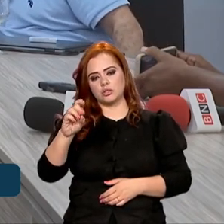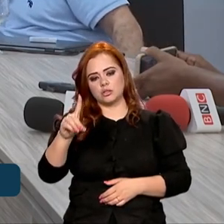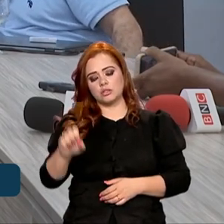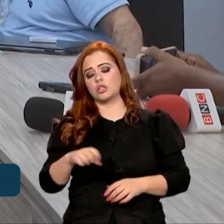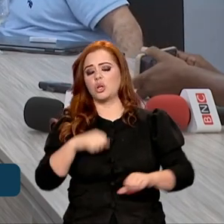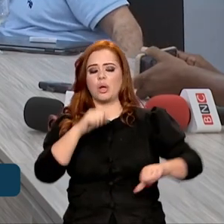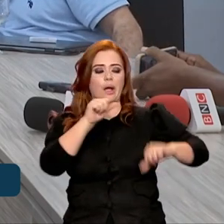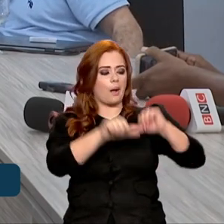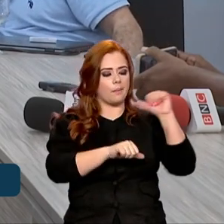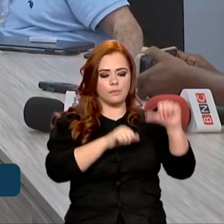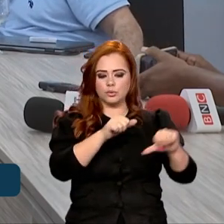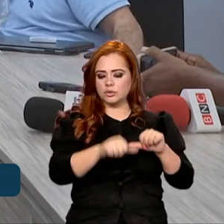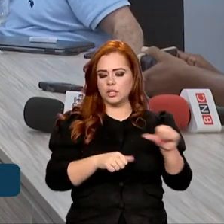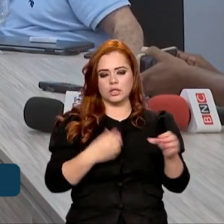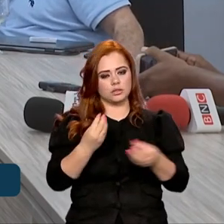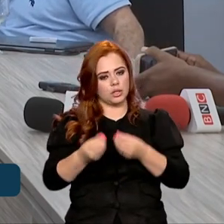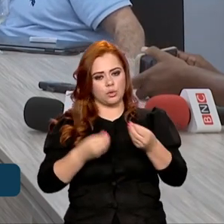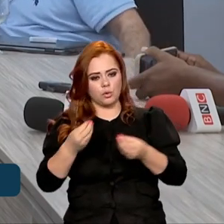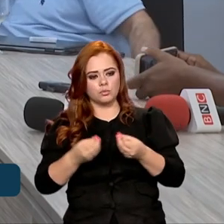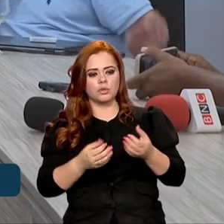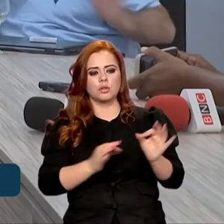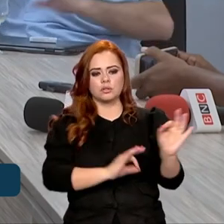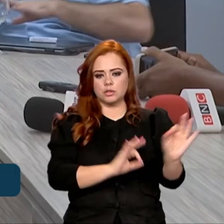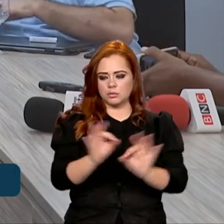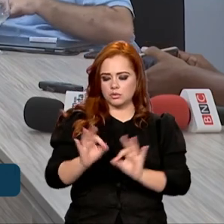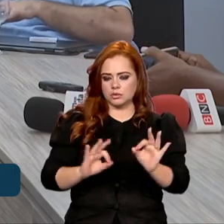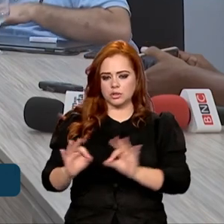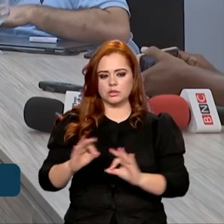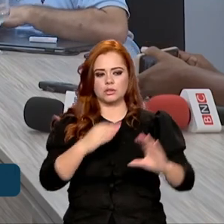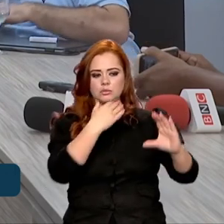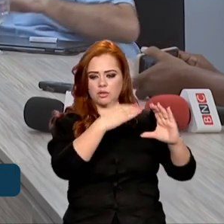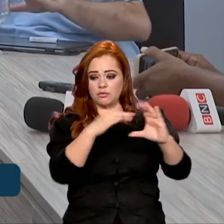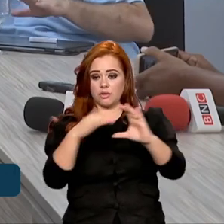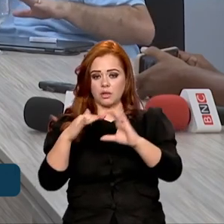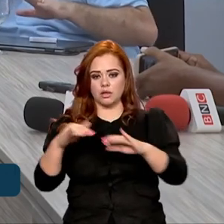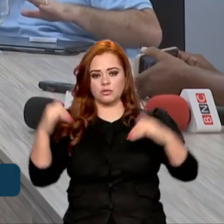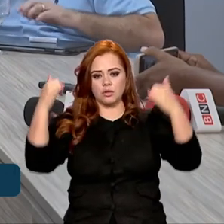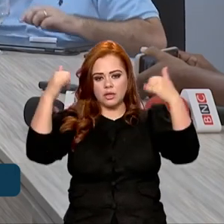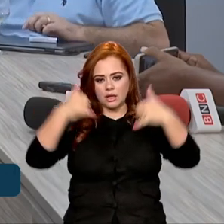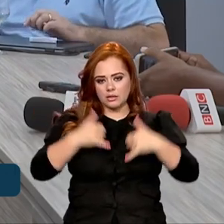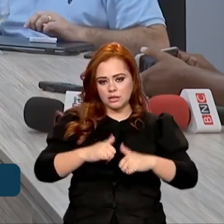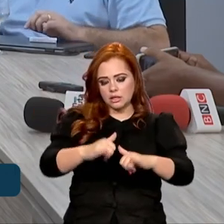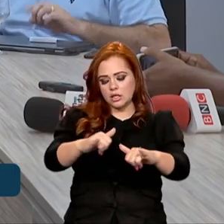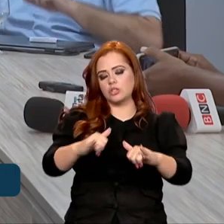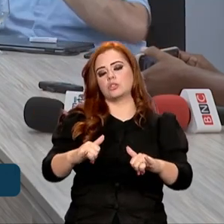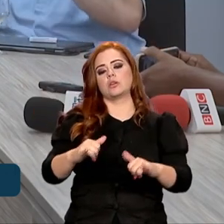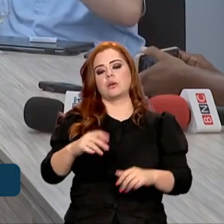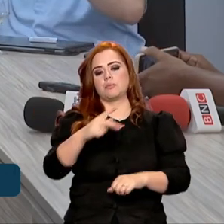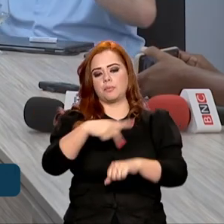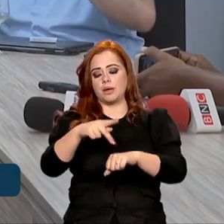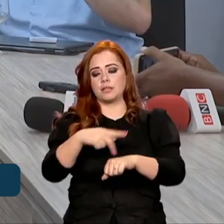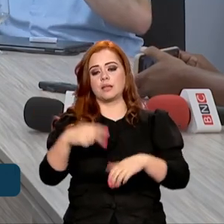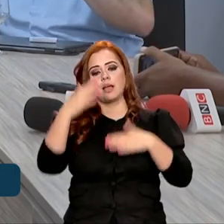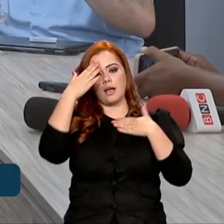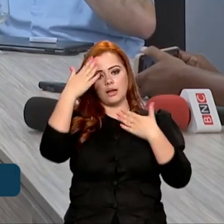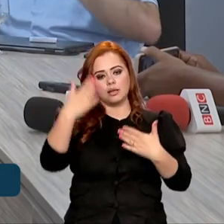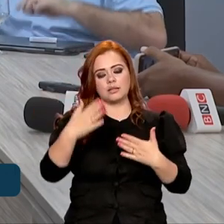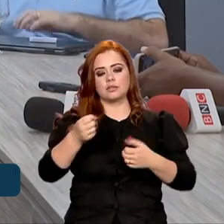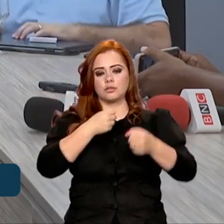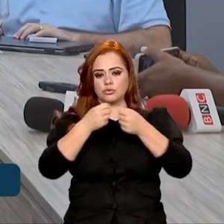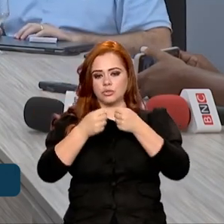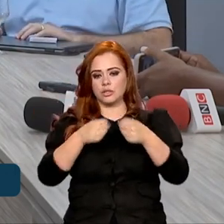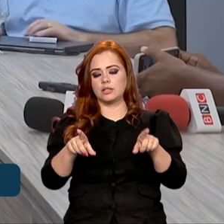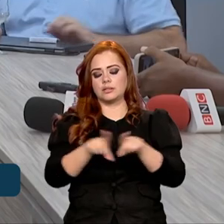mudança aí na forma como a gente está vai distribuir energia no país. Quero agradecer a presença de todos os jornalistas. Até amanhã.